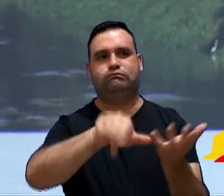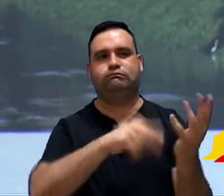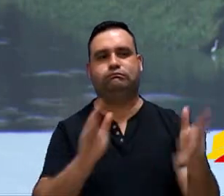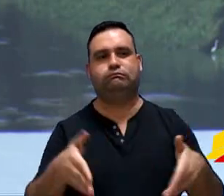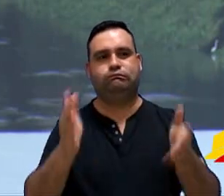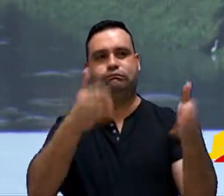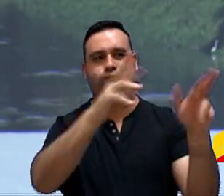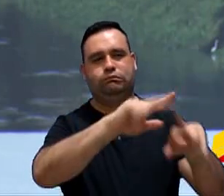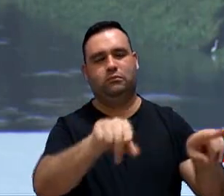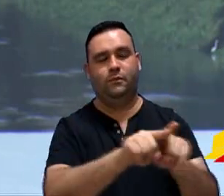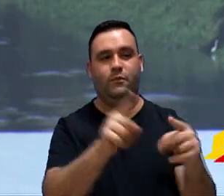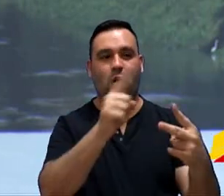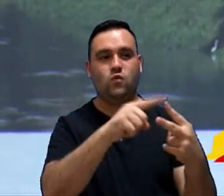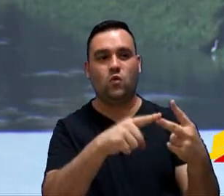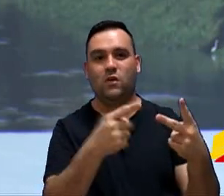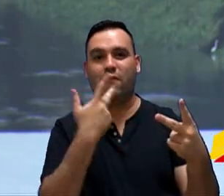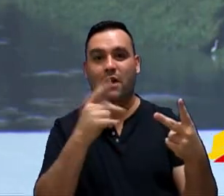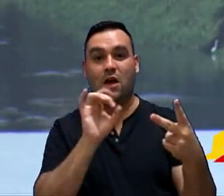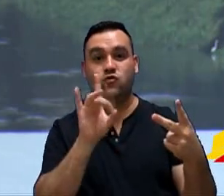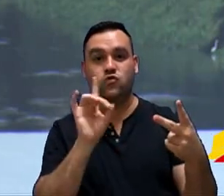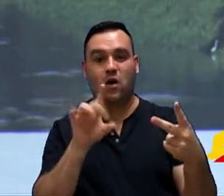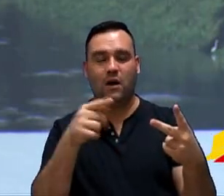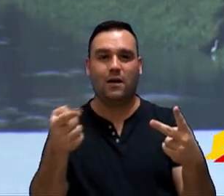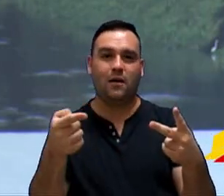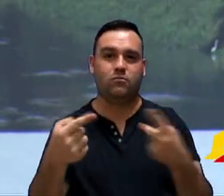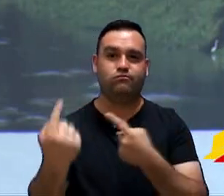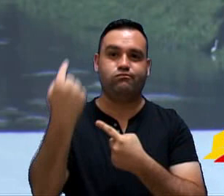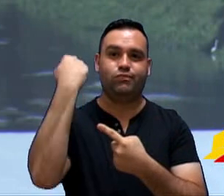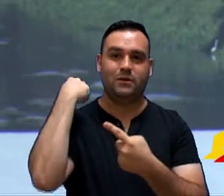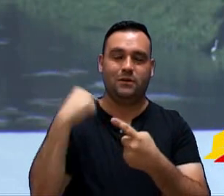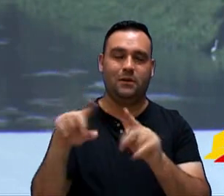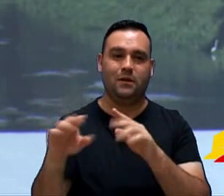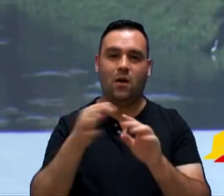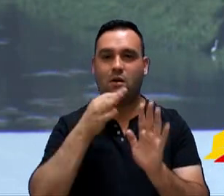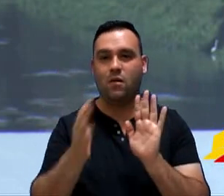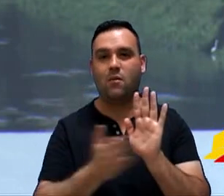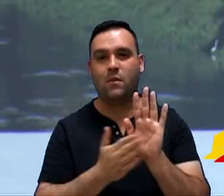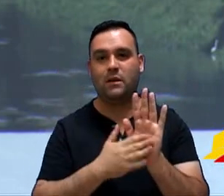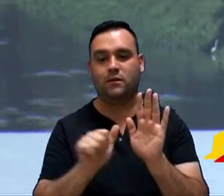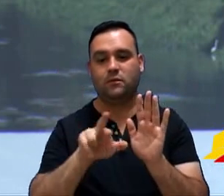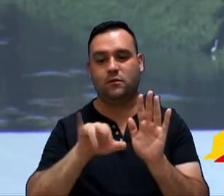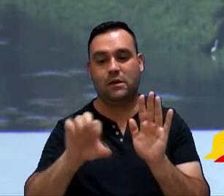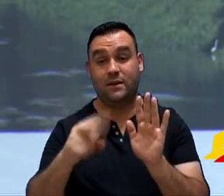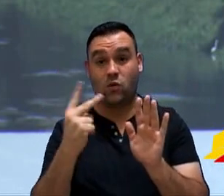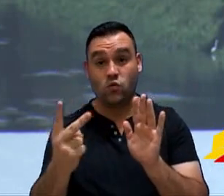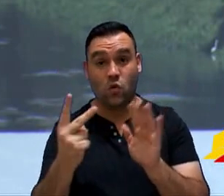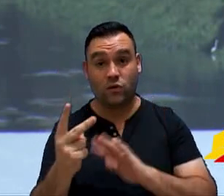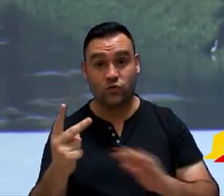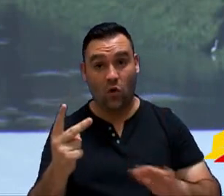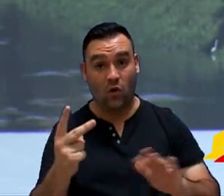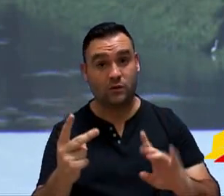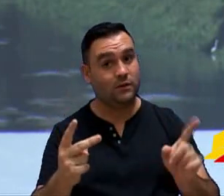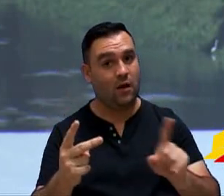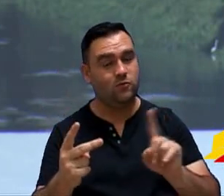condomínios, não são os dois que estão falando lá no parecer da Ares, não são os dois.